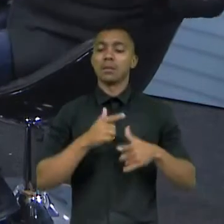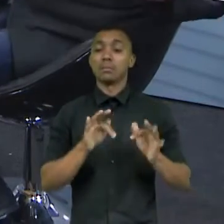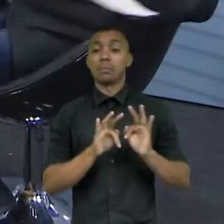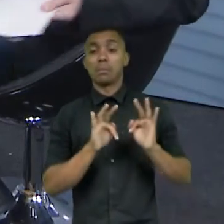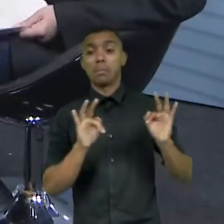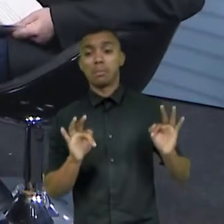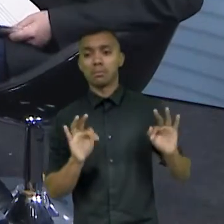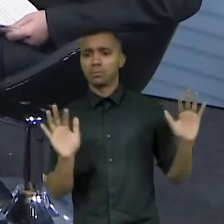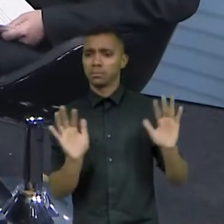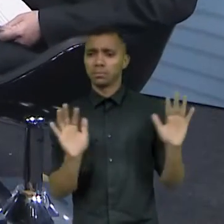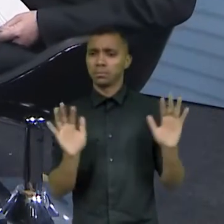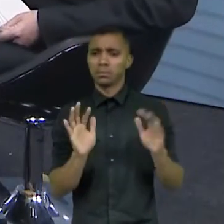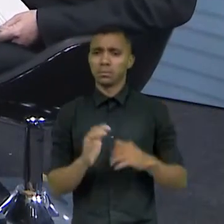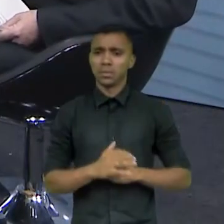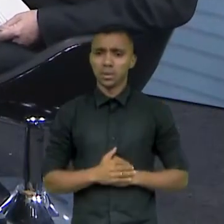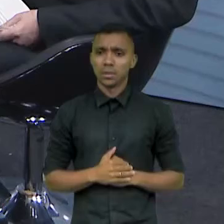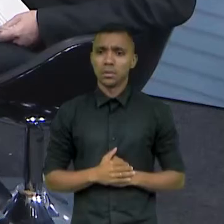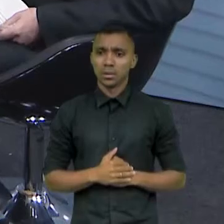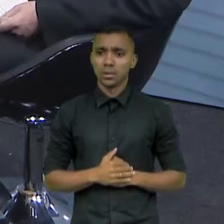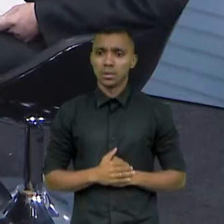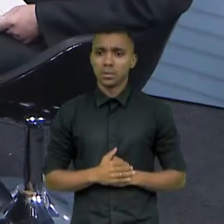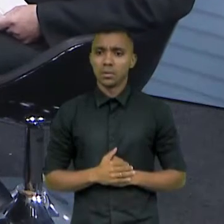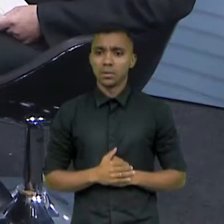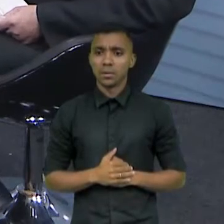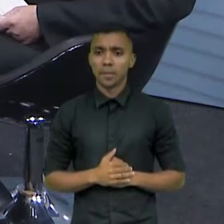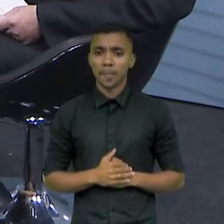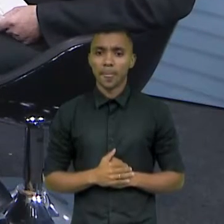gente imaginou. Isso é como a Bia disse.